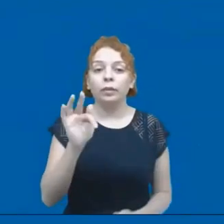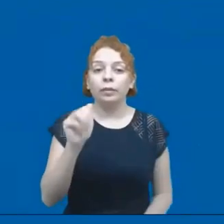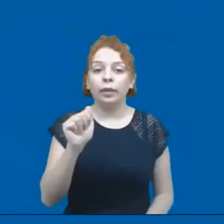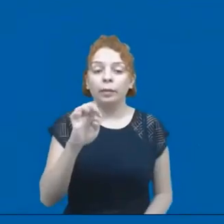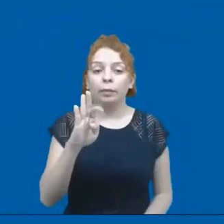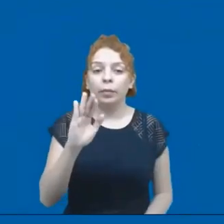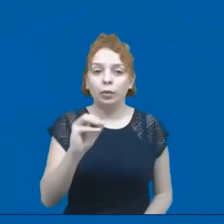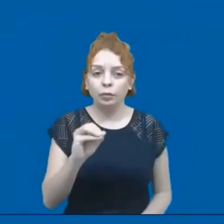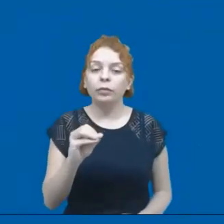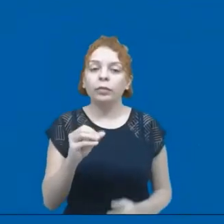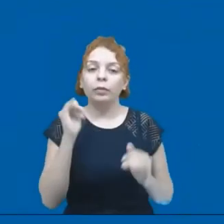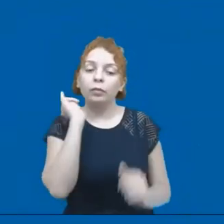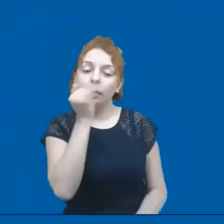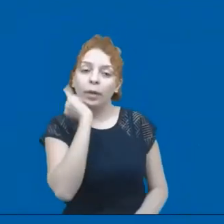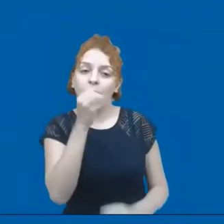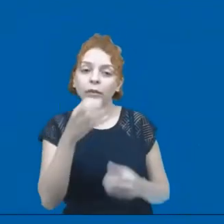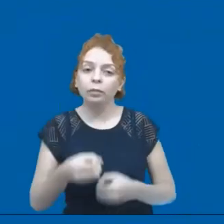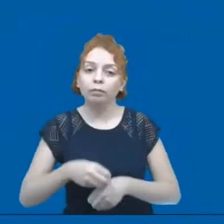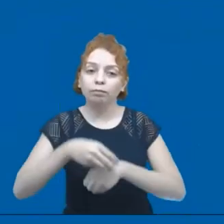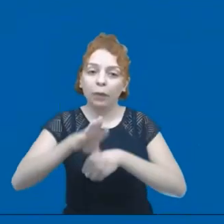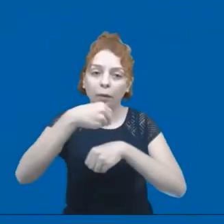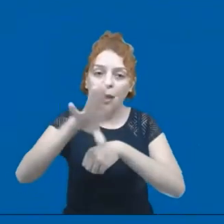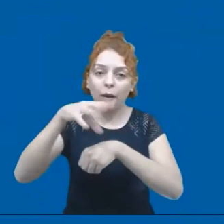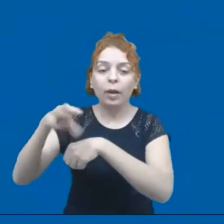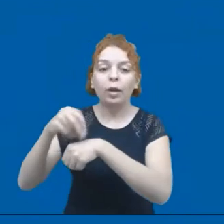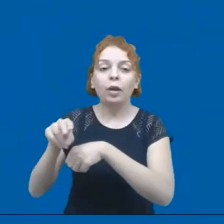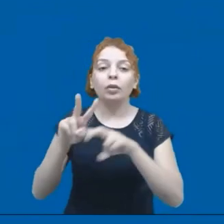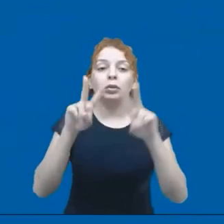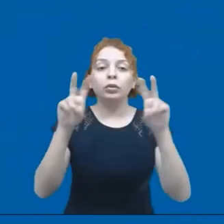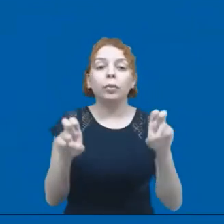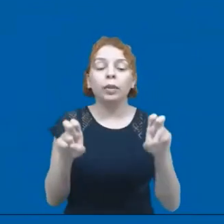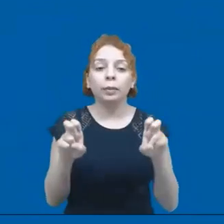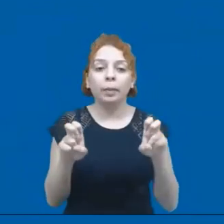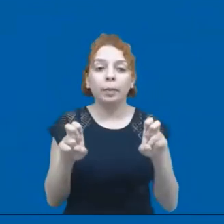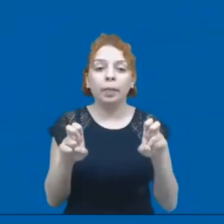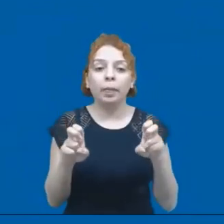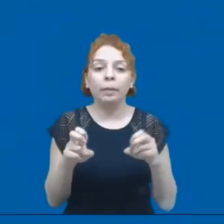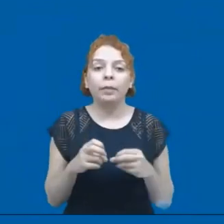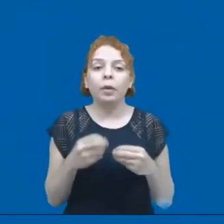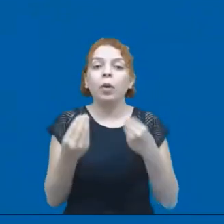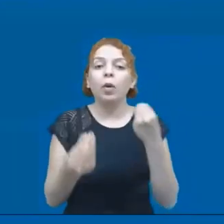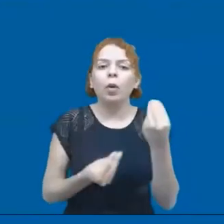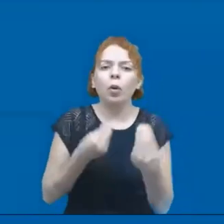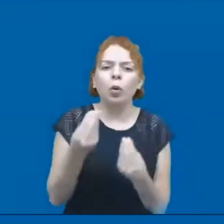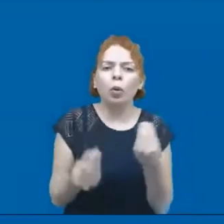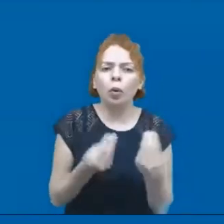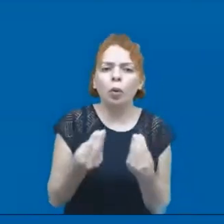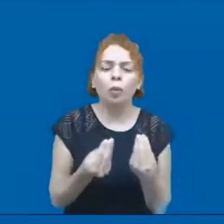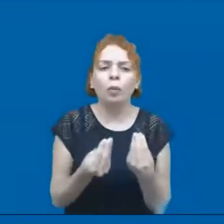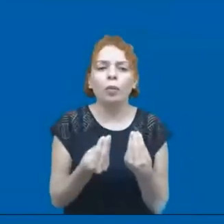O Fábio vai trazer umas informações bem bacanas sobre como está sendo essa